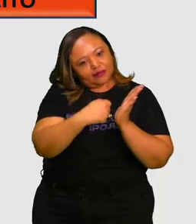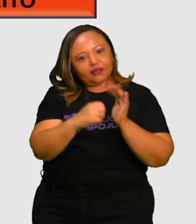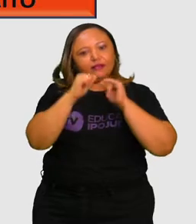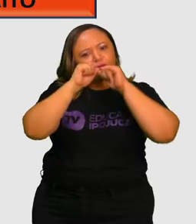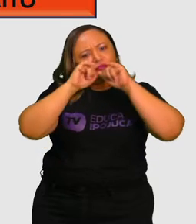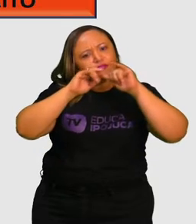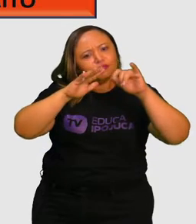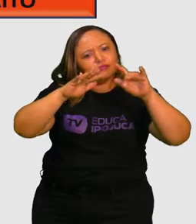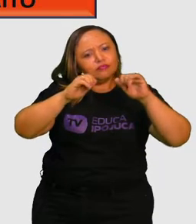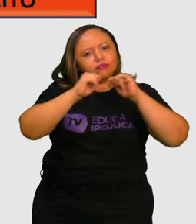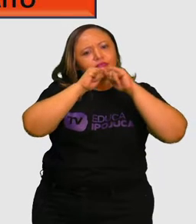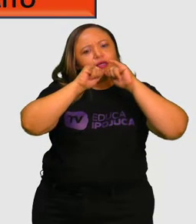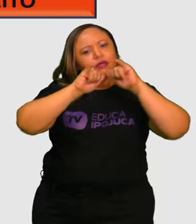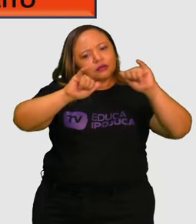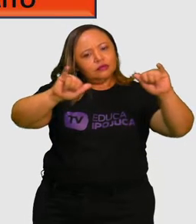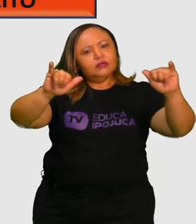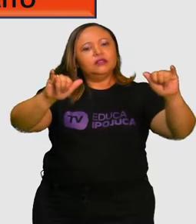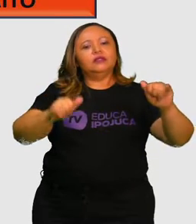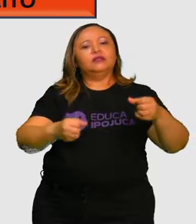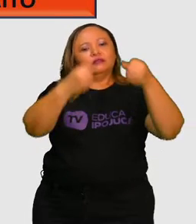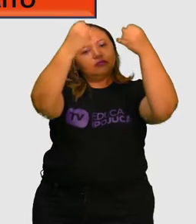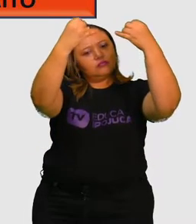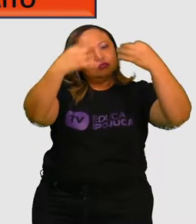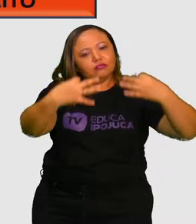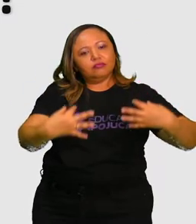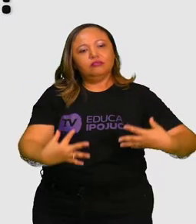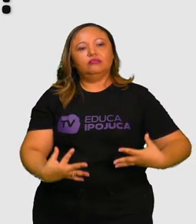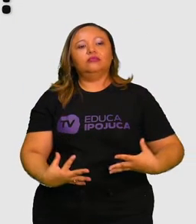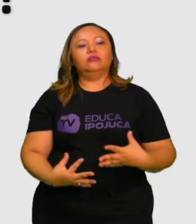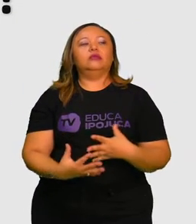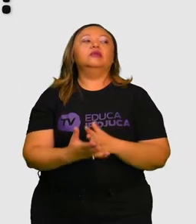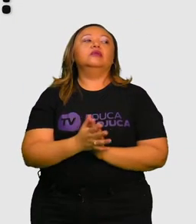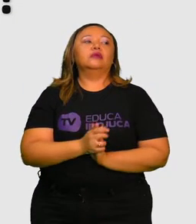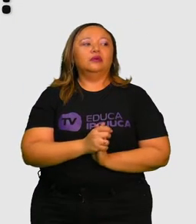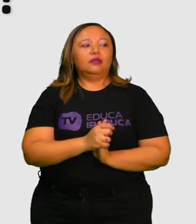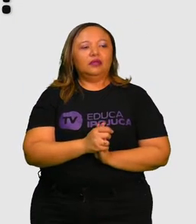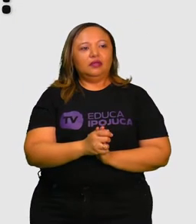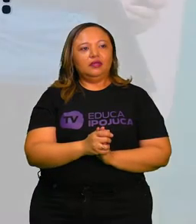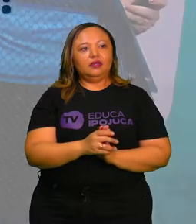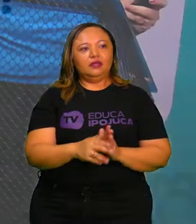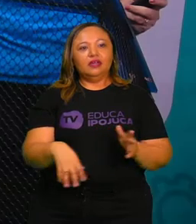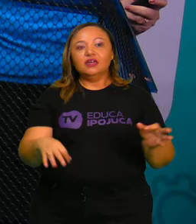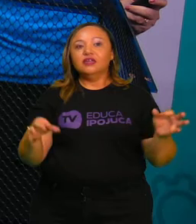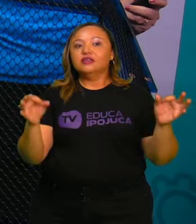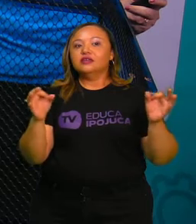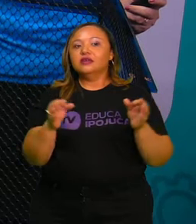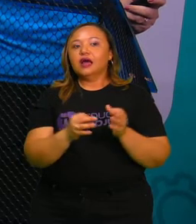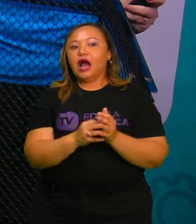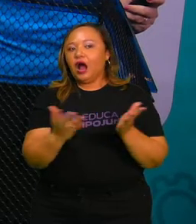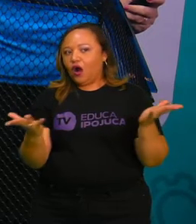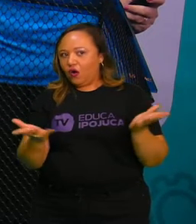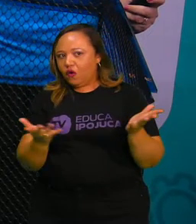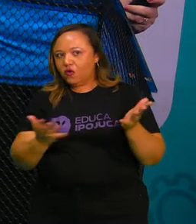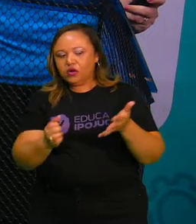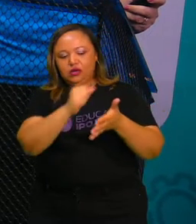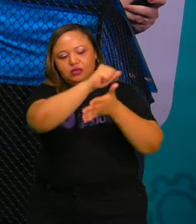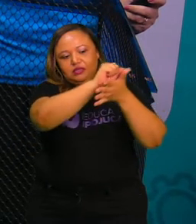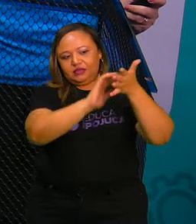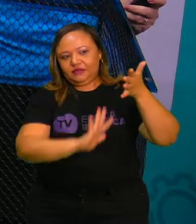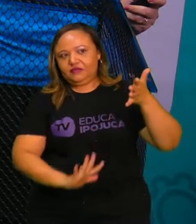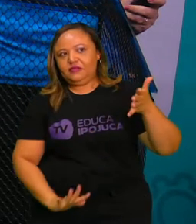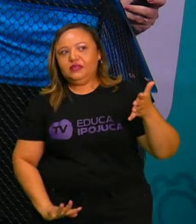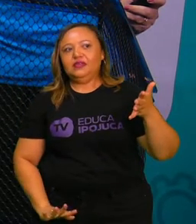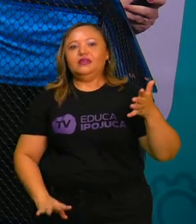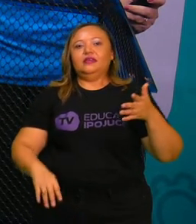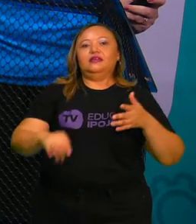escrito por meio da revista Escola Kids. Chegamos à hora do nosso desafio. Para